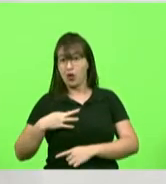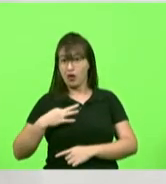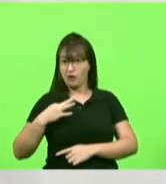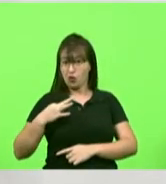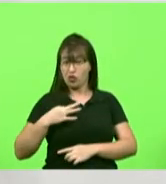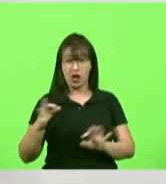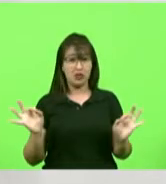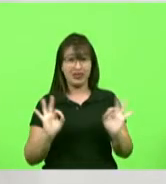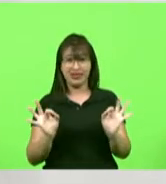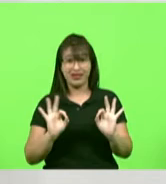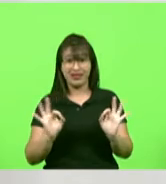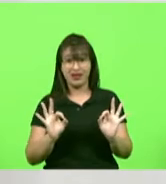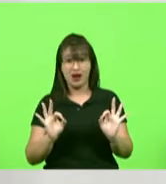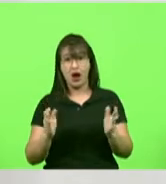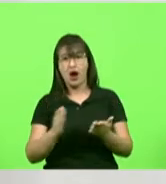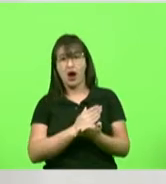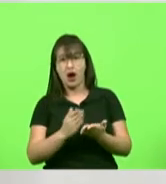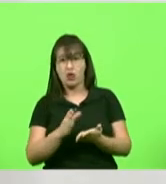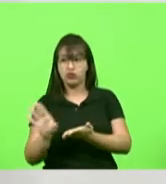e outros não